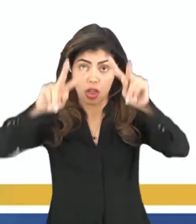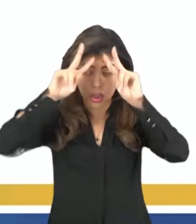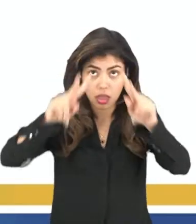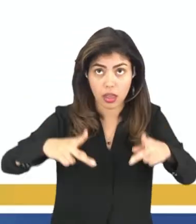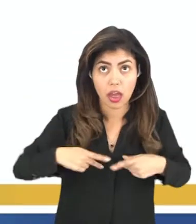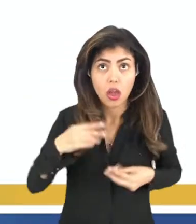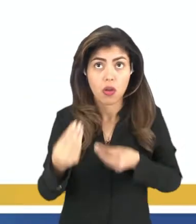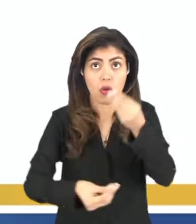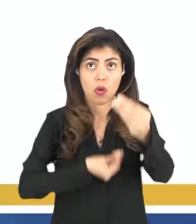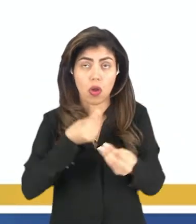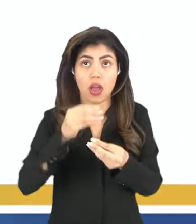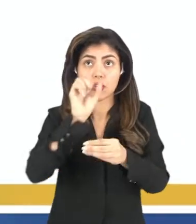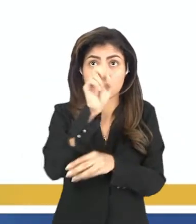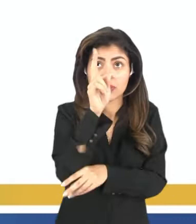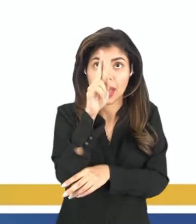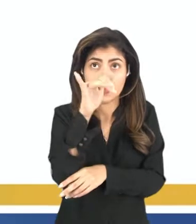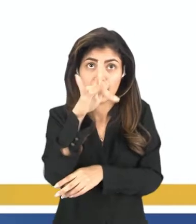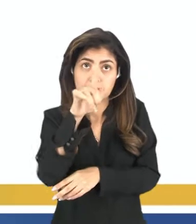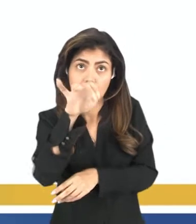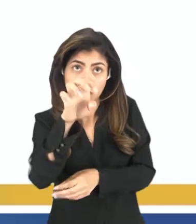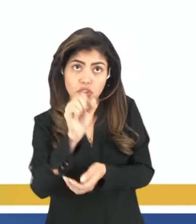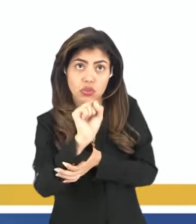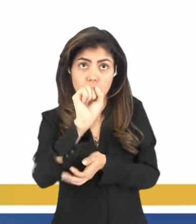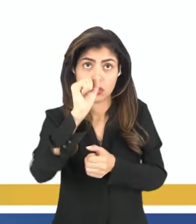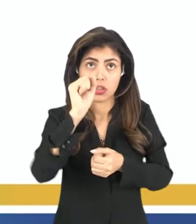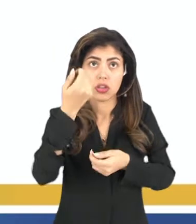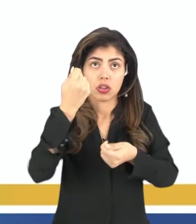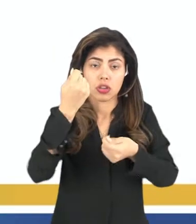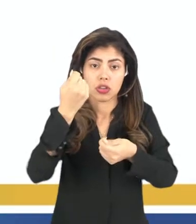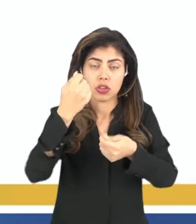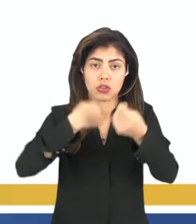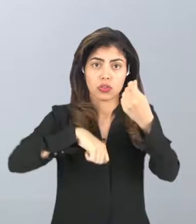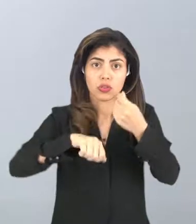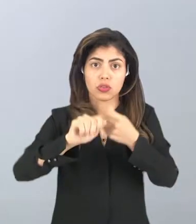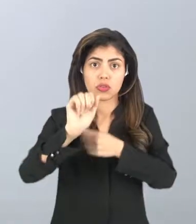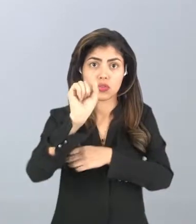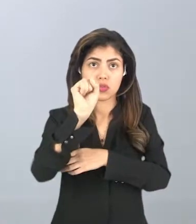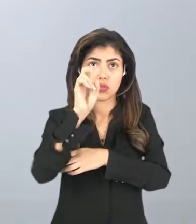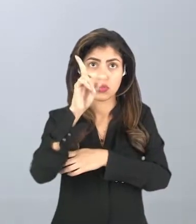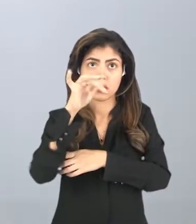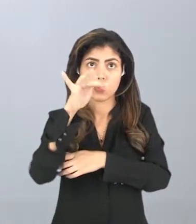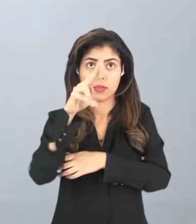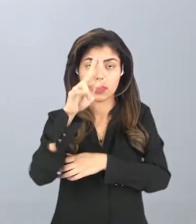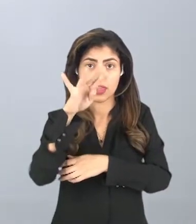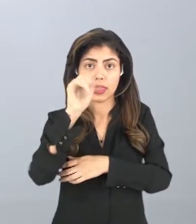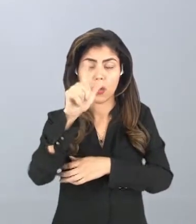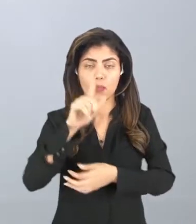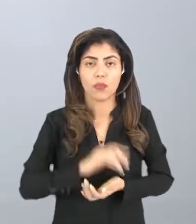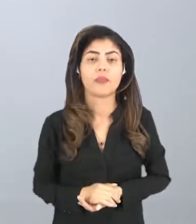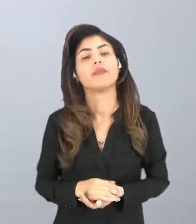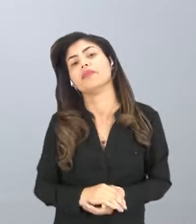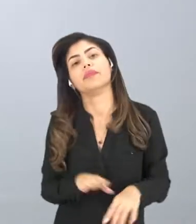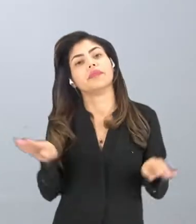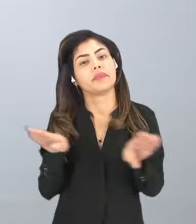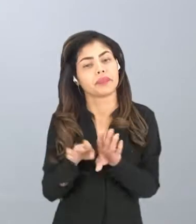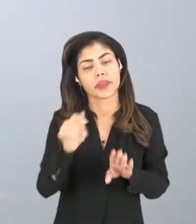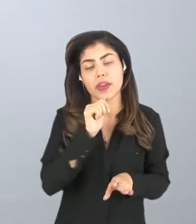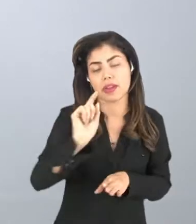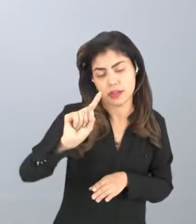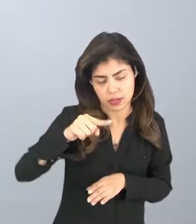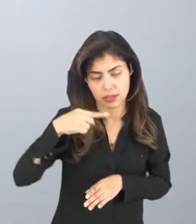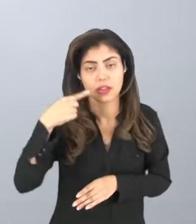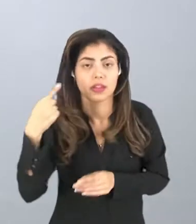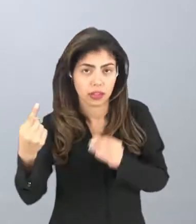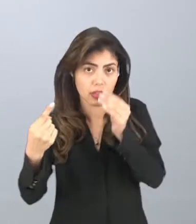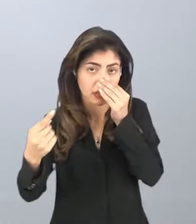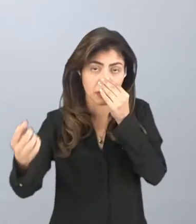e comprometidas com a sustentabilidade socioambiental. Então a gente pode ver que, além da gente